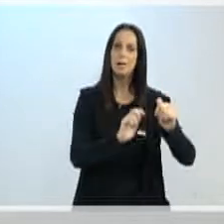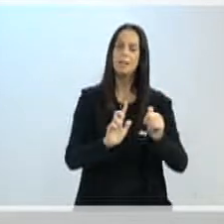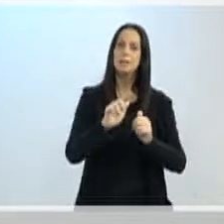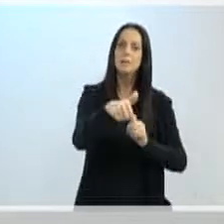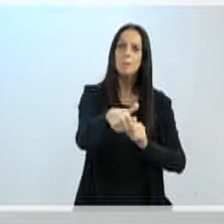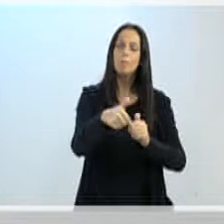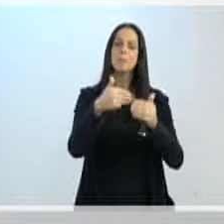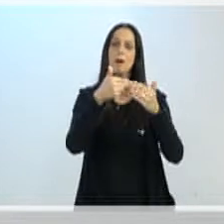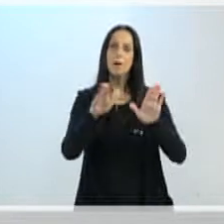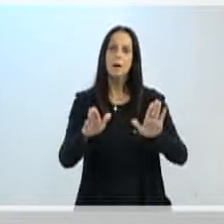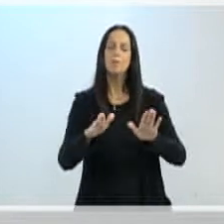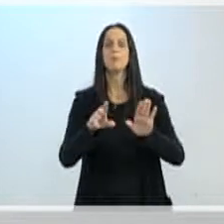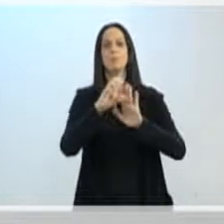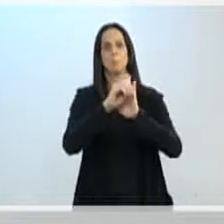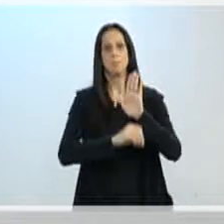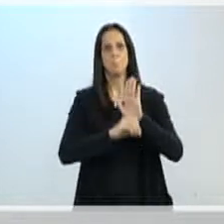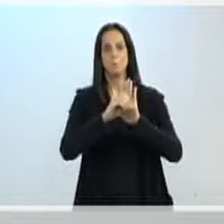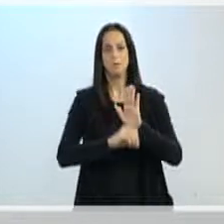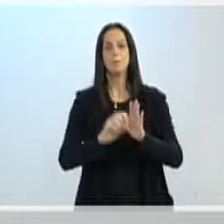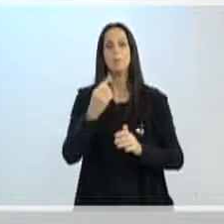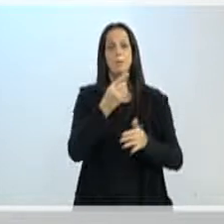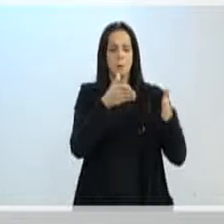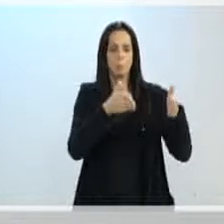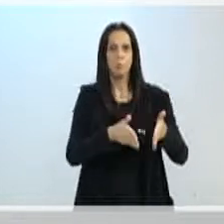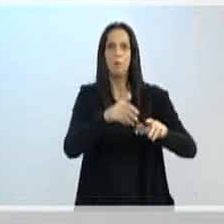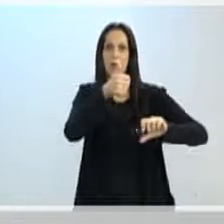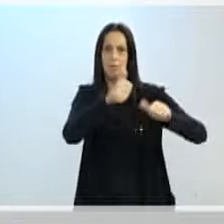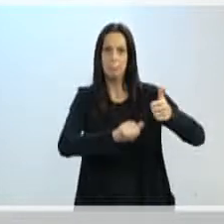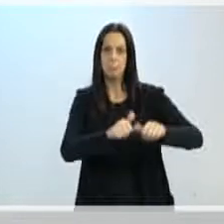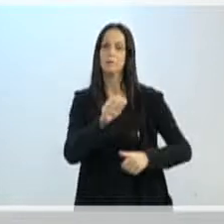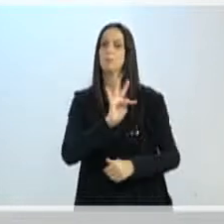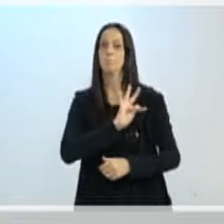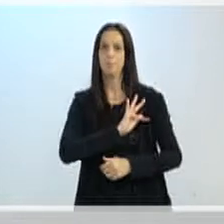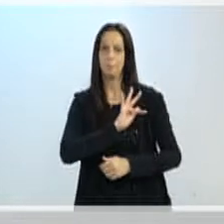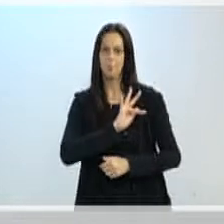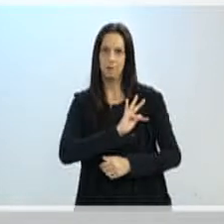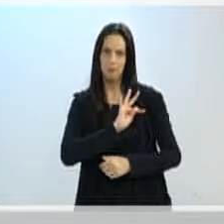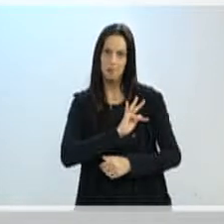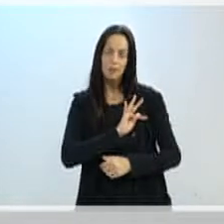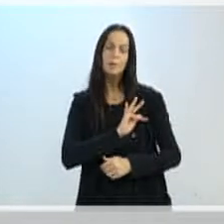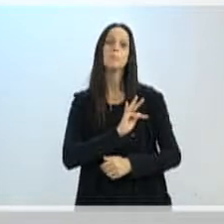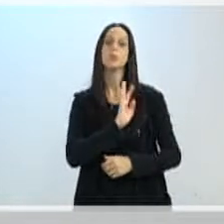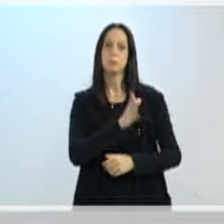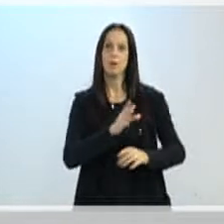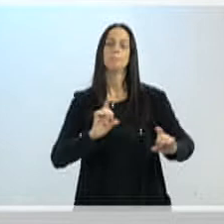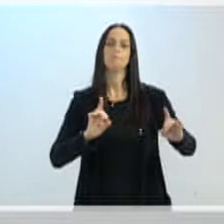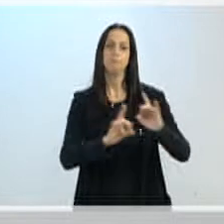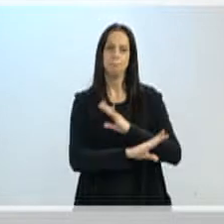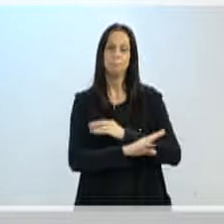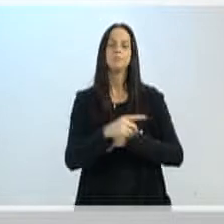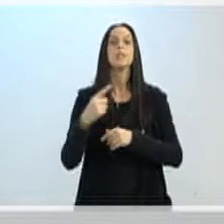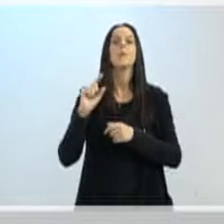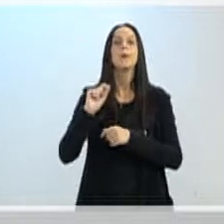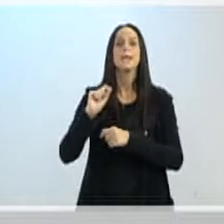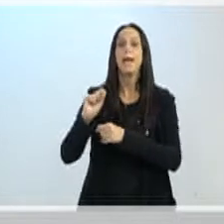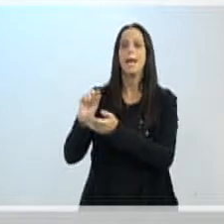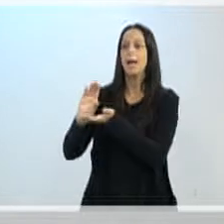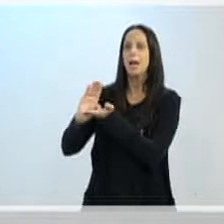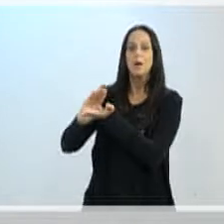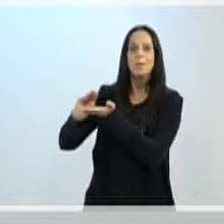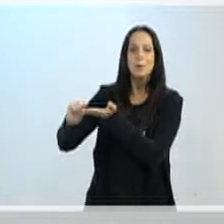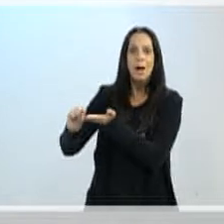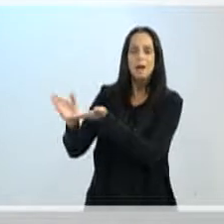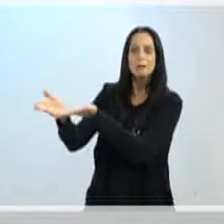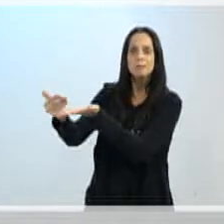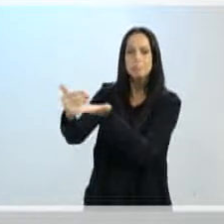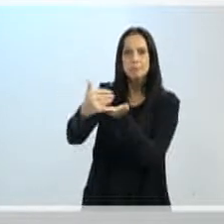nessa segunda etapa, faz-se, então, análise técnica. Então, essa está a parte concluída, que é a coleta de dados, onde se faz,